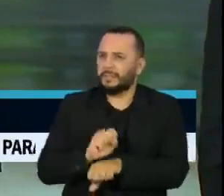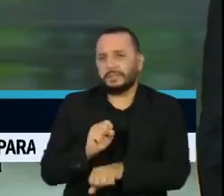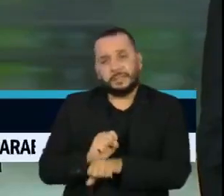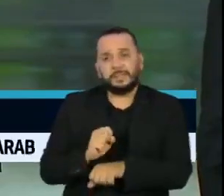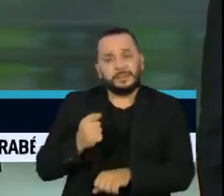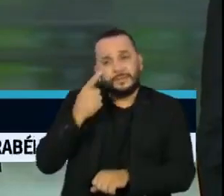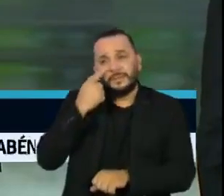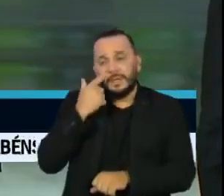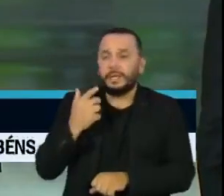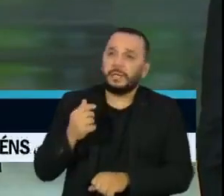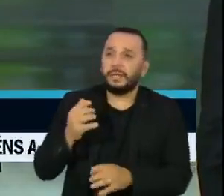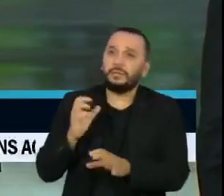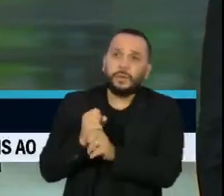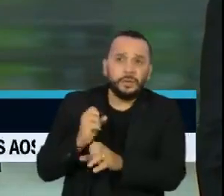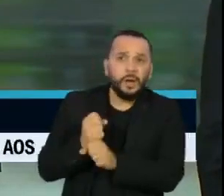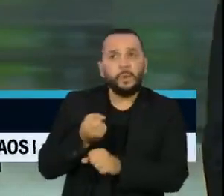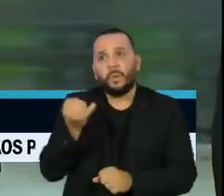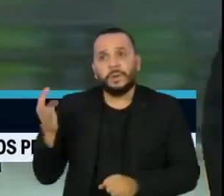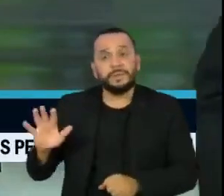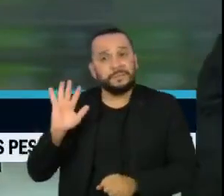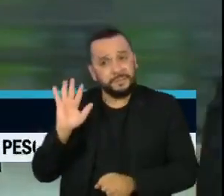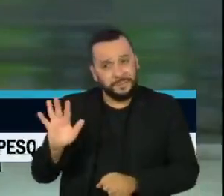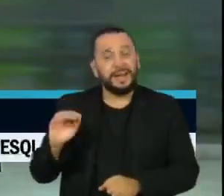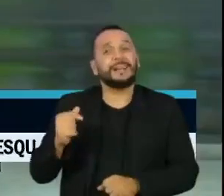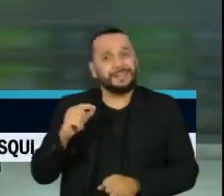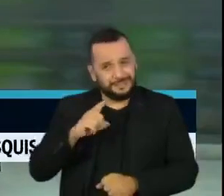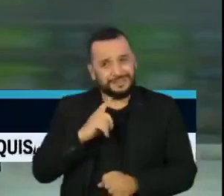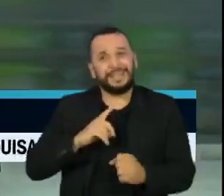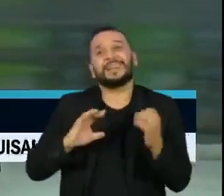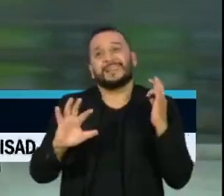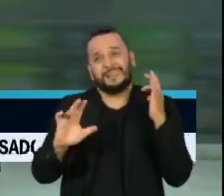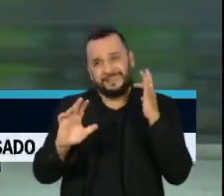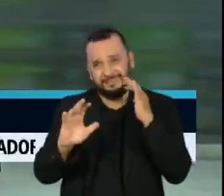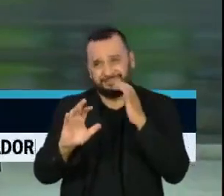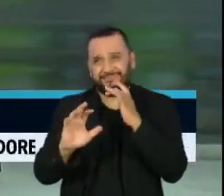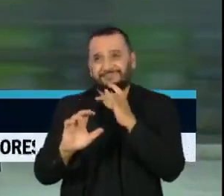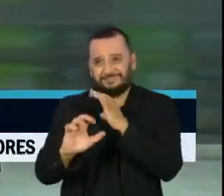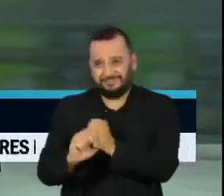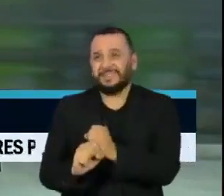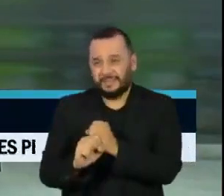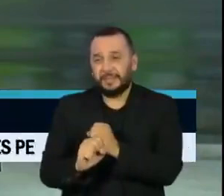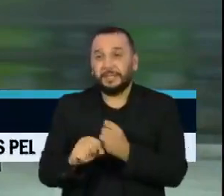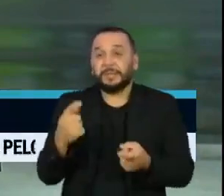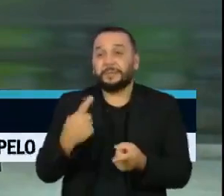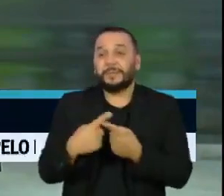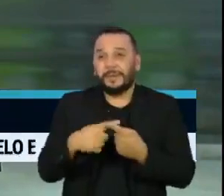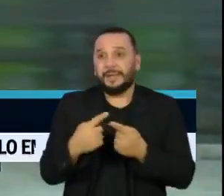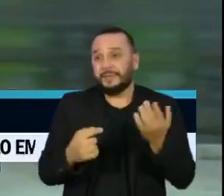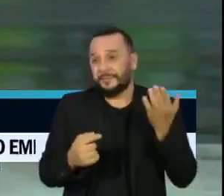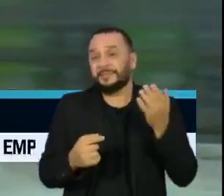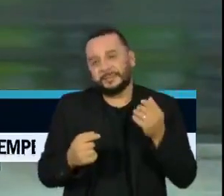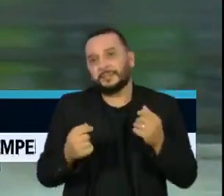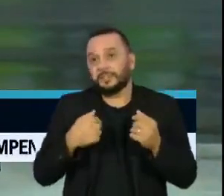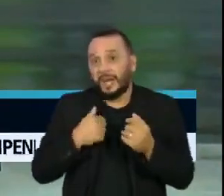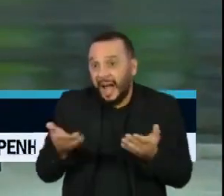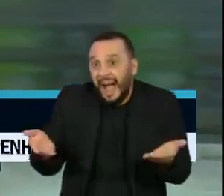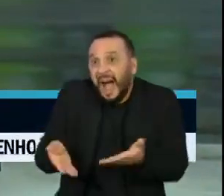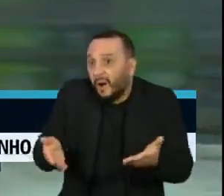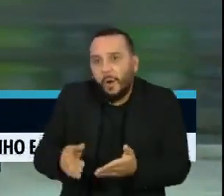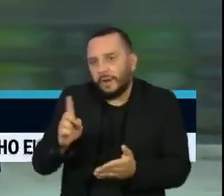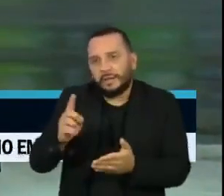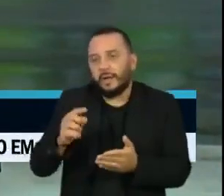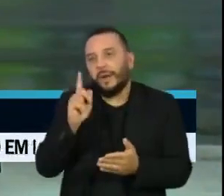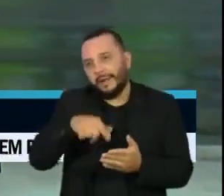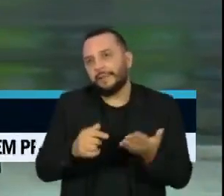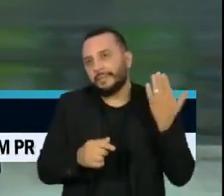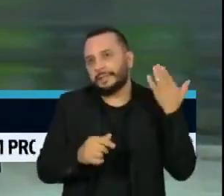possivelmente nesses dados possam estar números que tenham sido represados, e